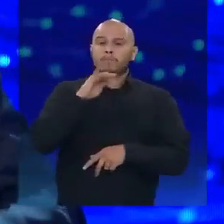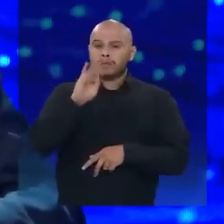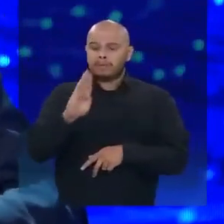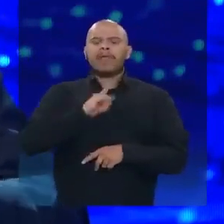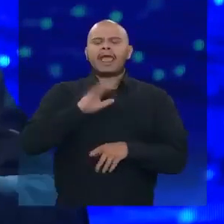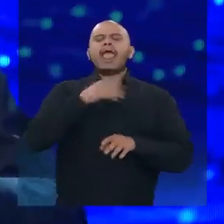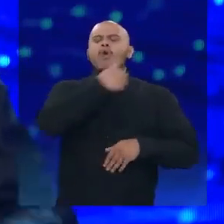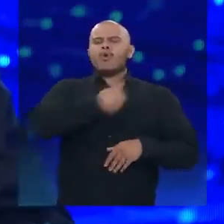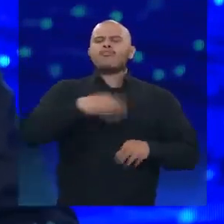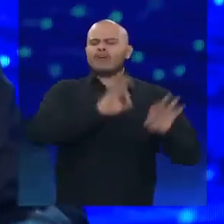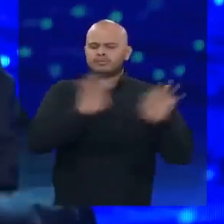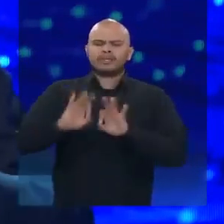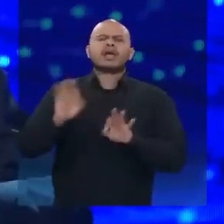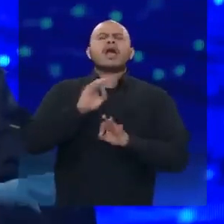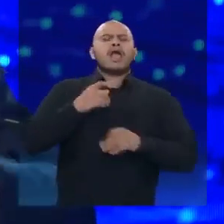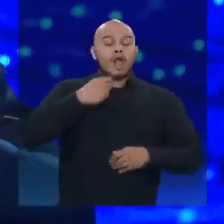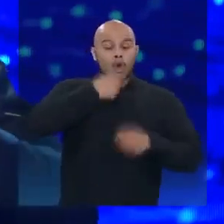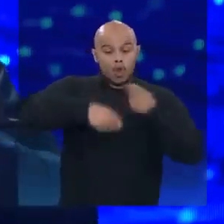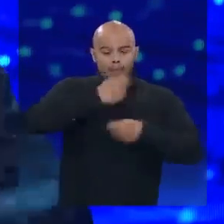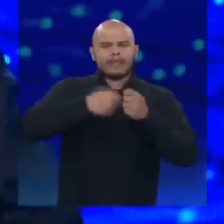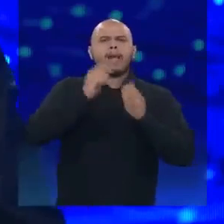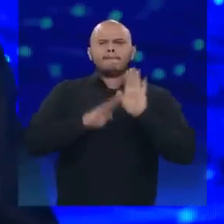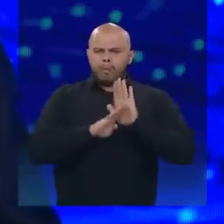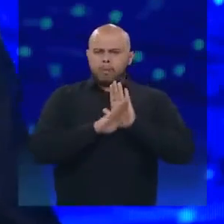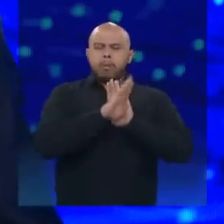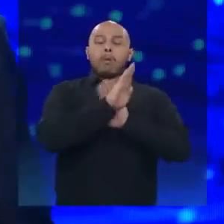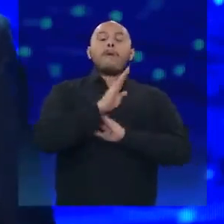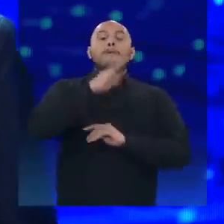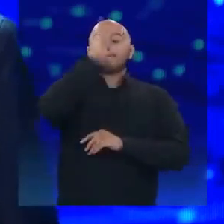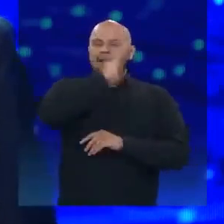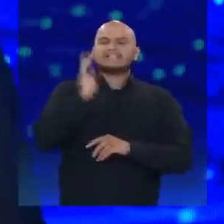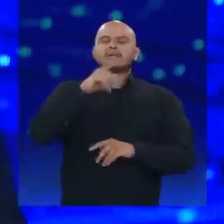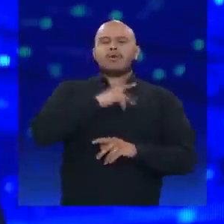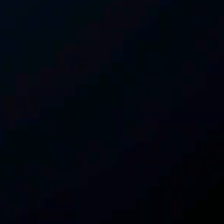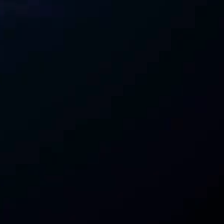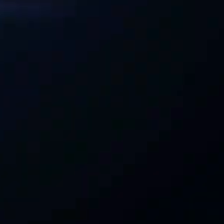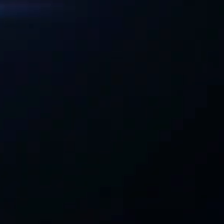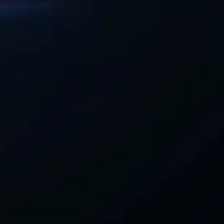certo, a economia está bombando e o Brasil está sendo um exemplo para o mundo nessa área.